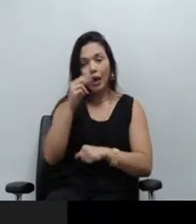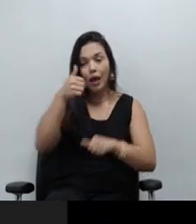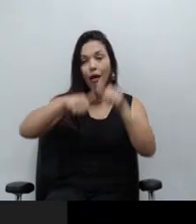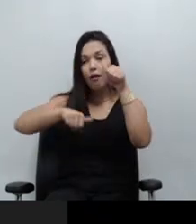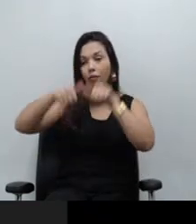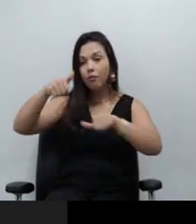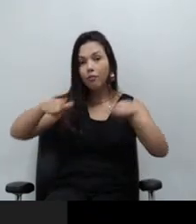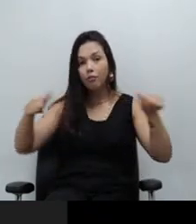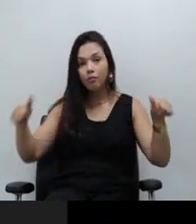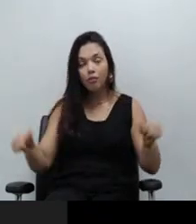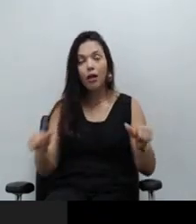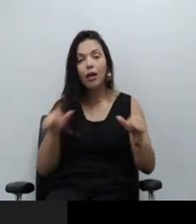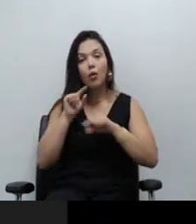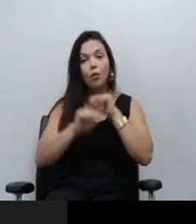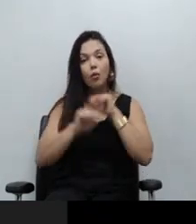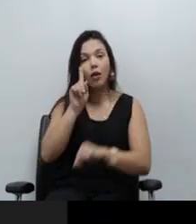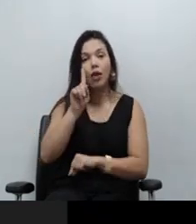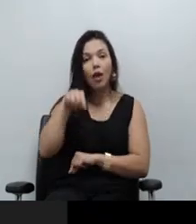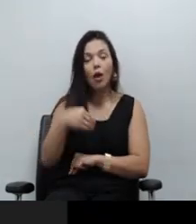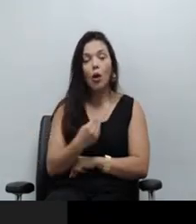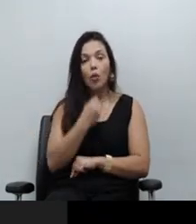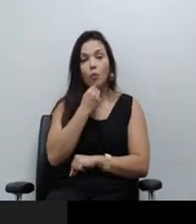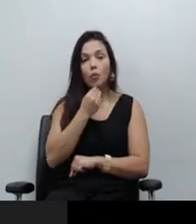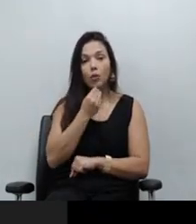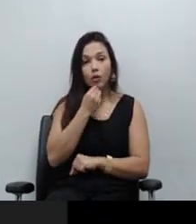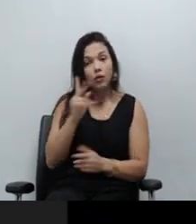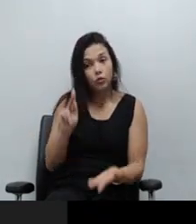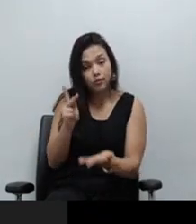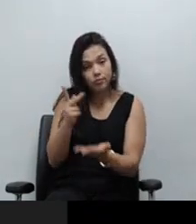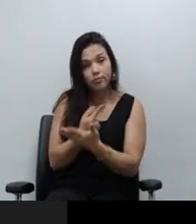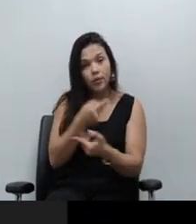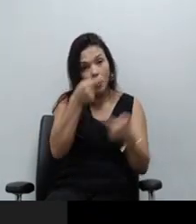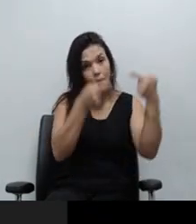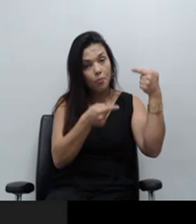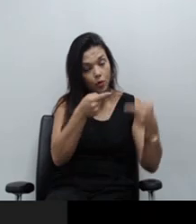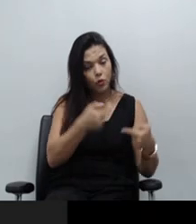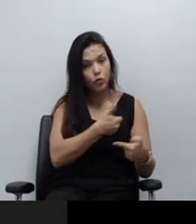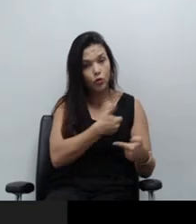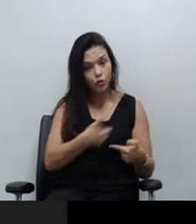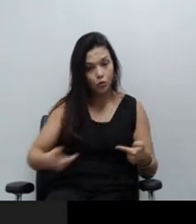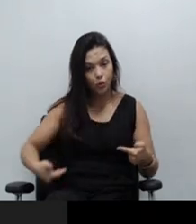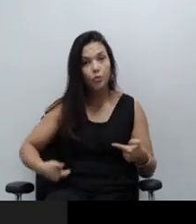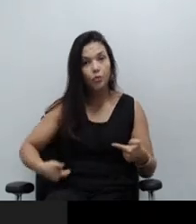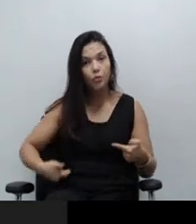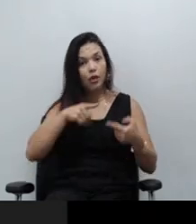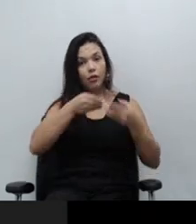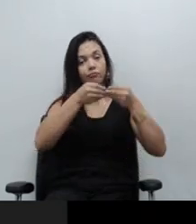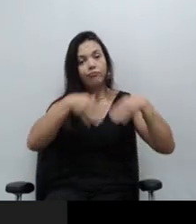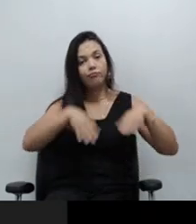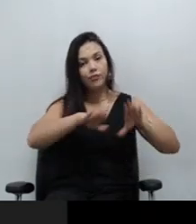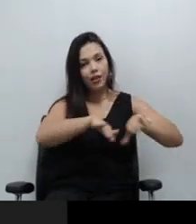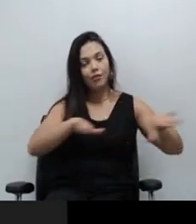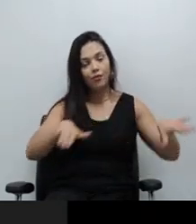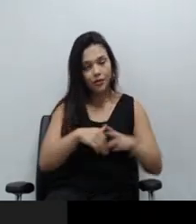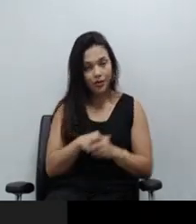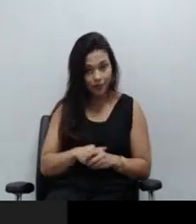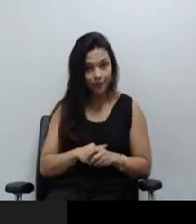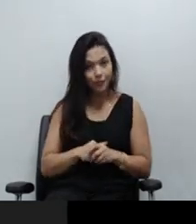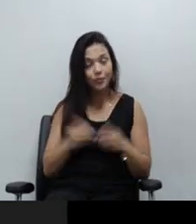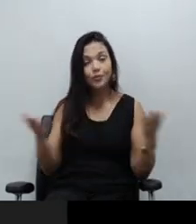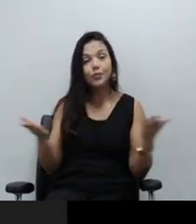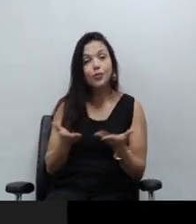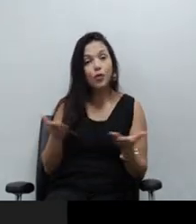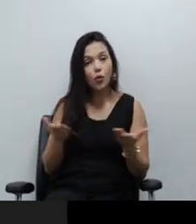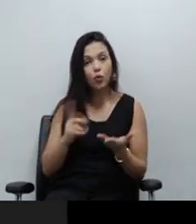conveniência e oportunidade quando diante de situações que envolvam políticas públicas para a infância. Não é de hoje que precisamos de